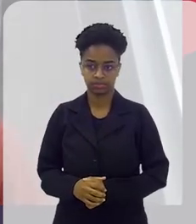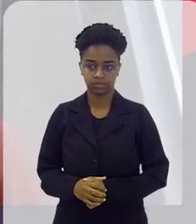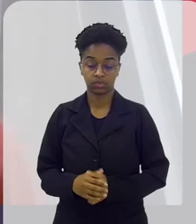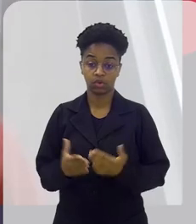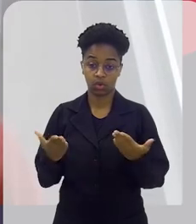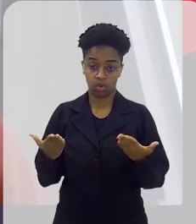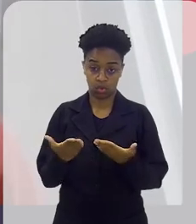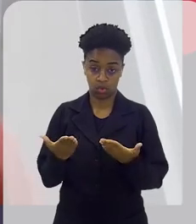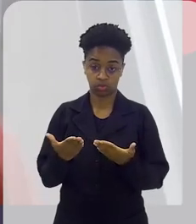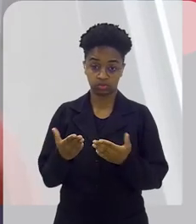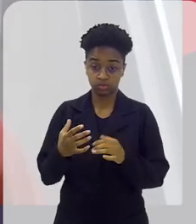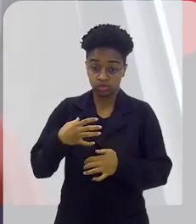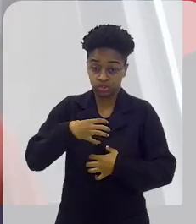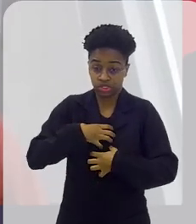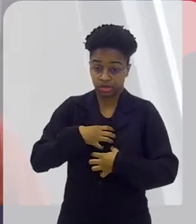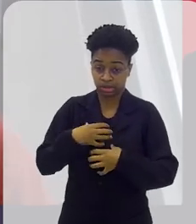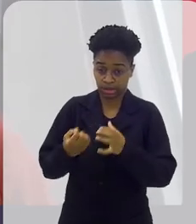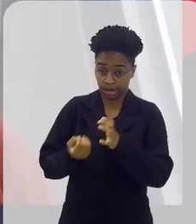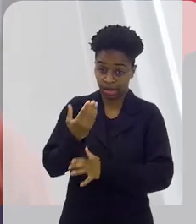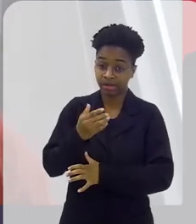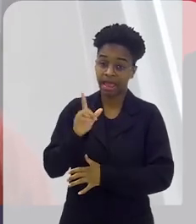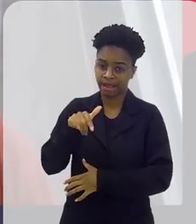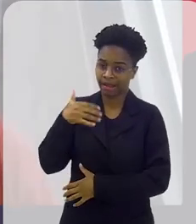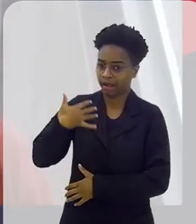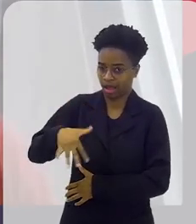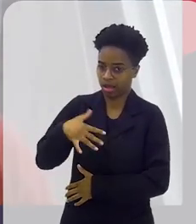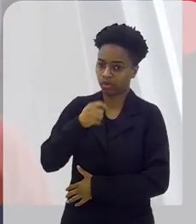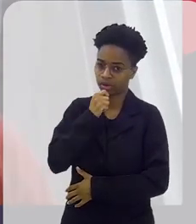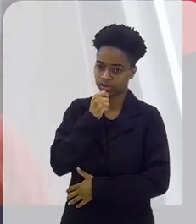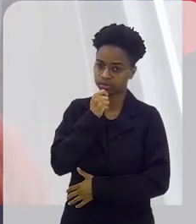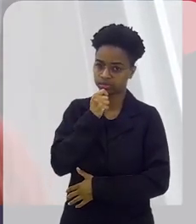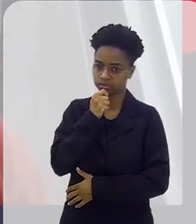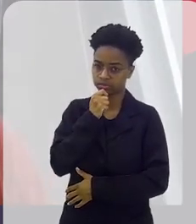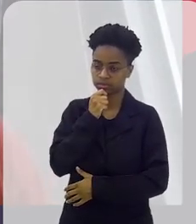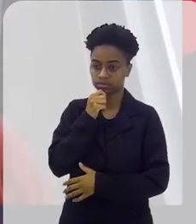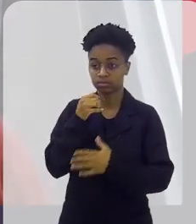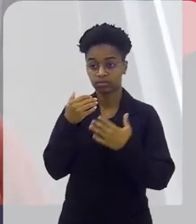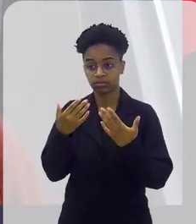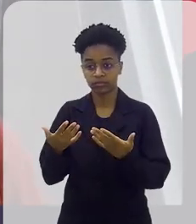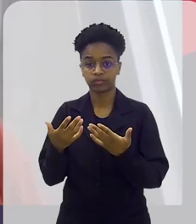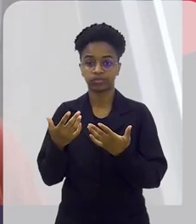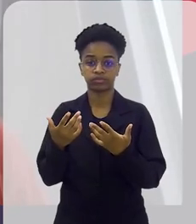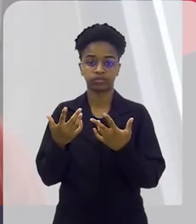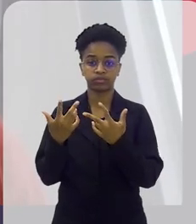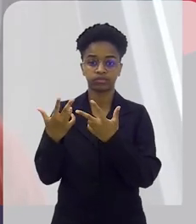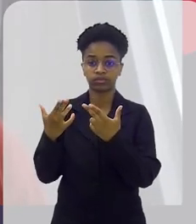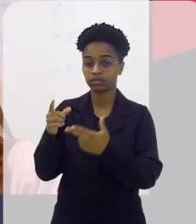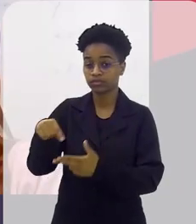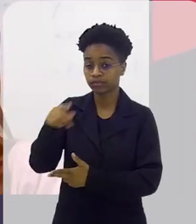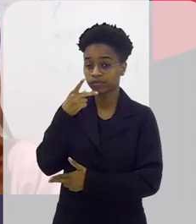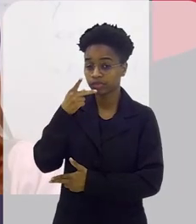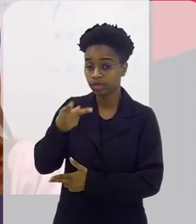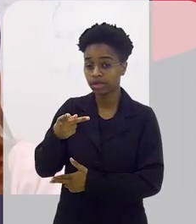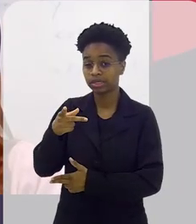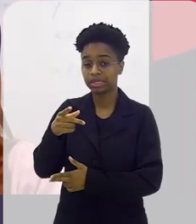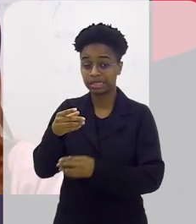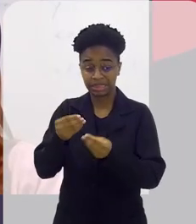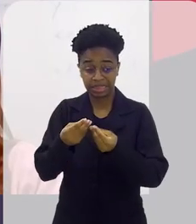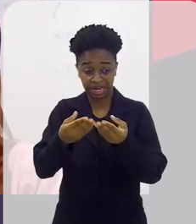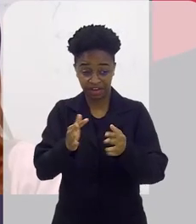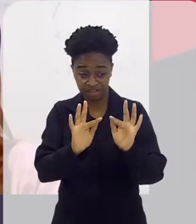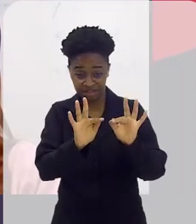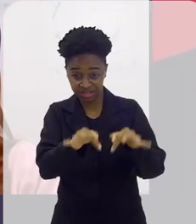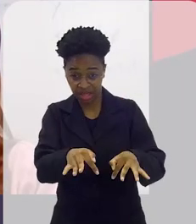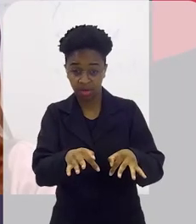Hoje, do jeito que está criado, ele ainda é caro, então, a peça de roupa, ou o produto que chegar para o